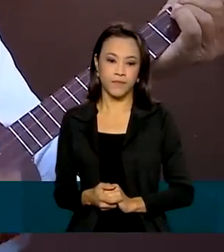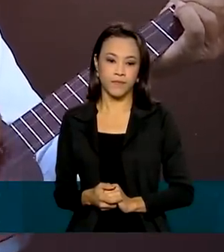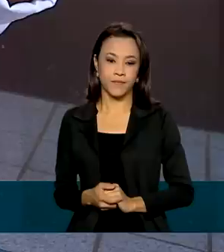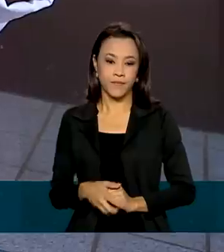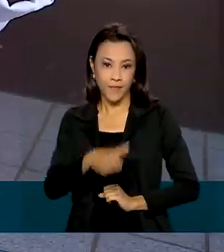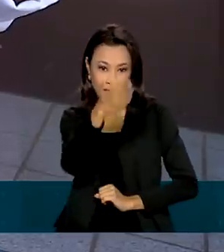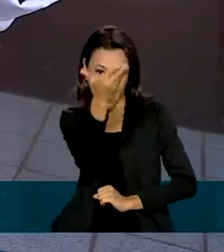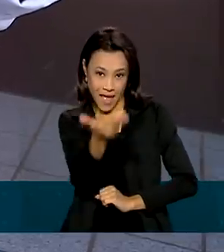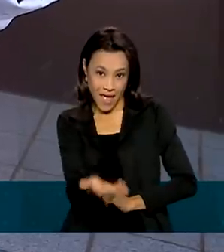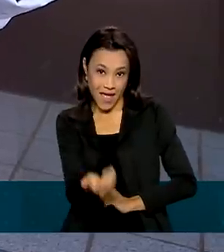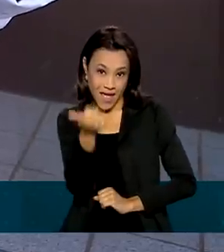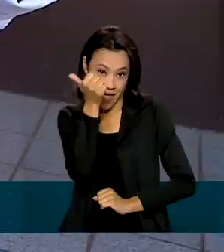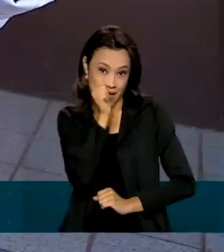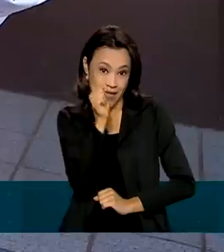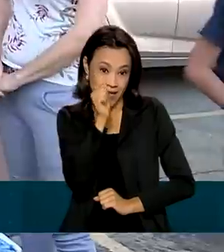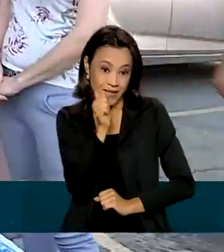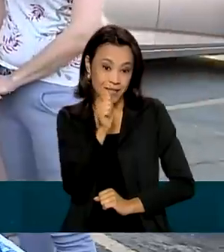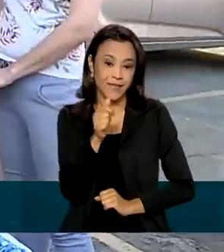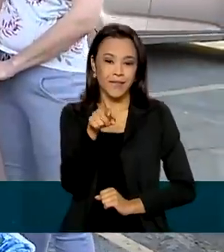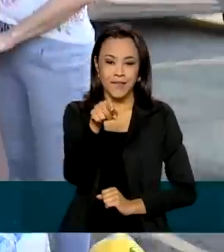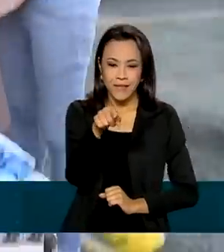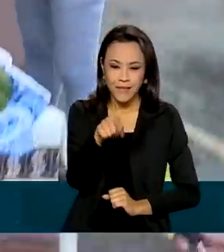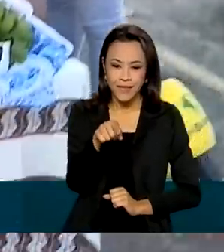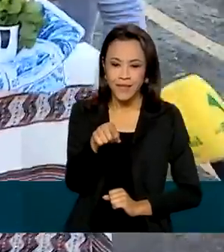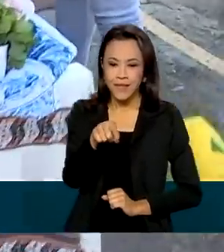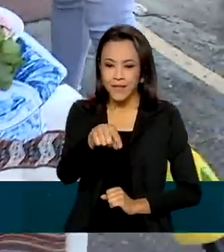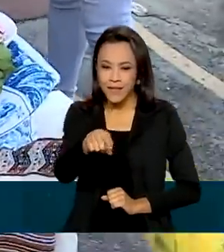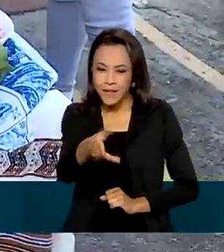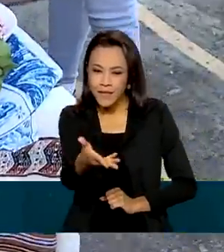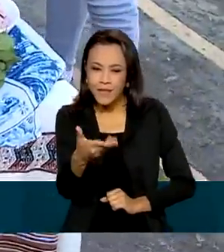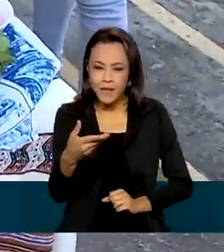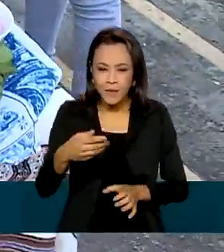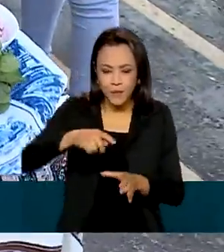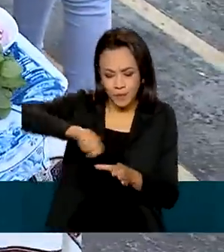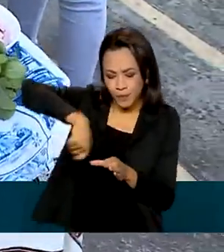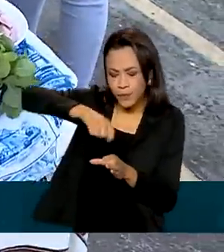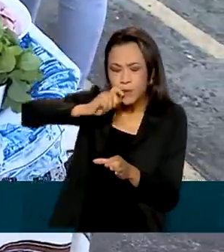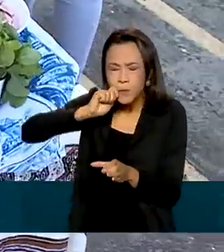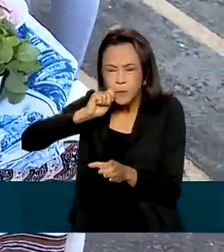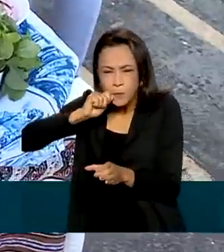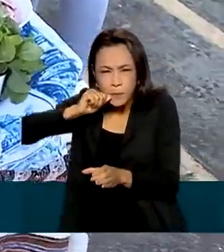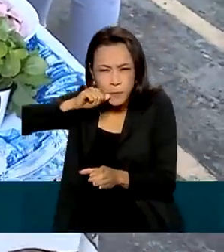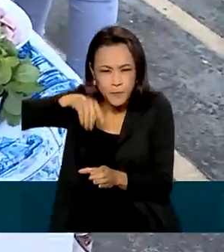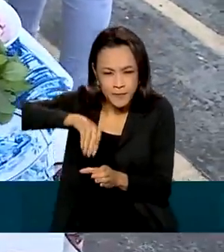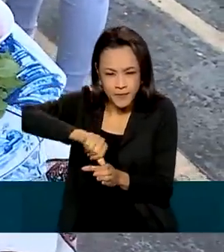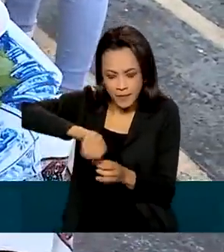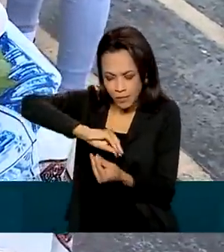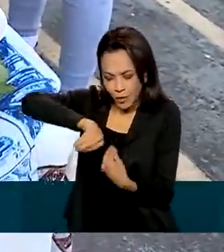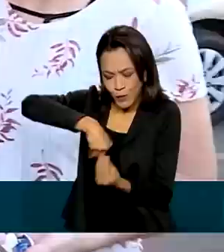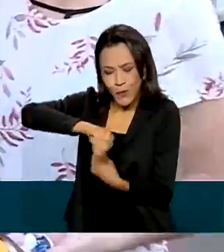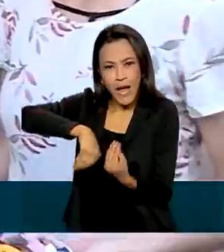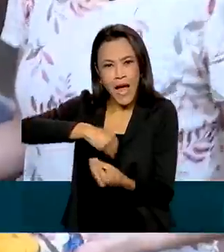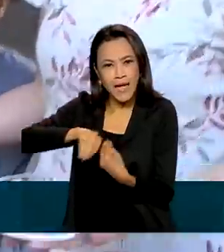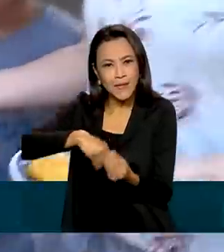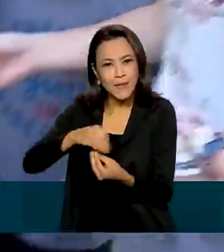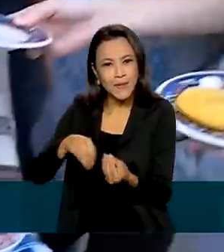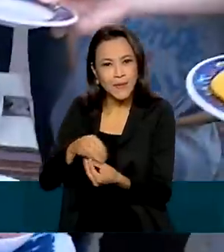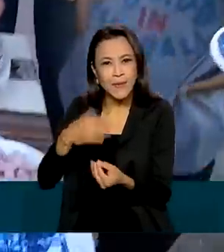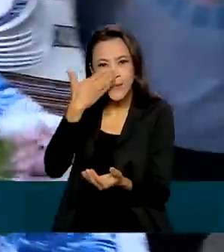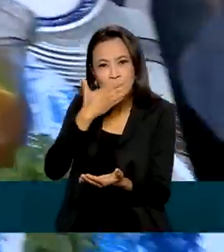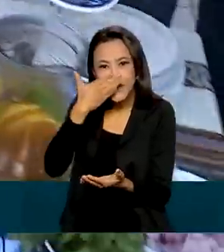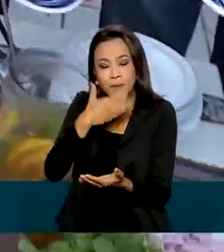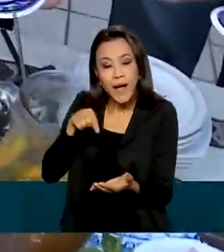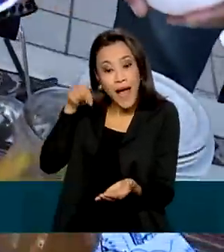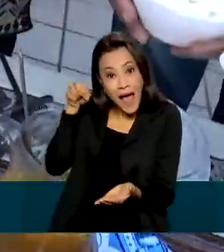Arepas, músicas e o papelão de limão. Uma limonada típica, feita com rapadura. Um pedacinho da